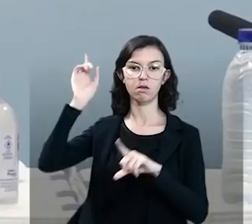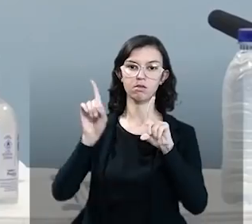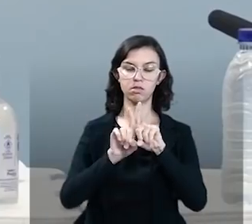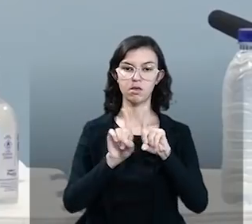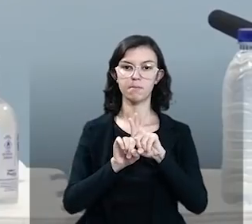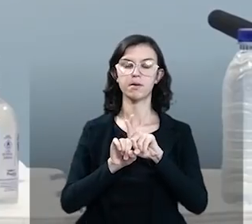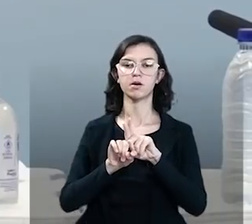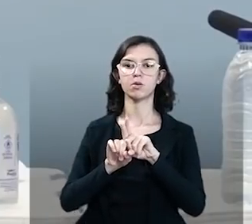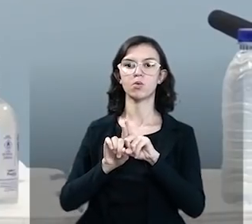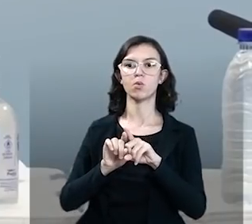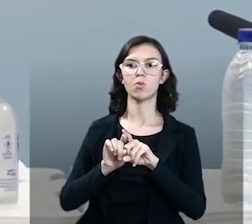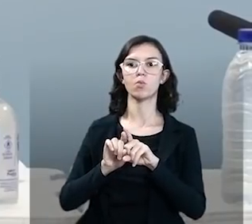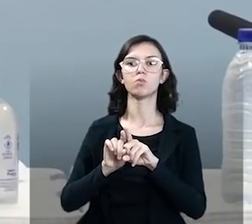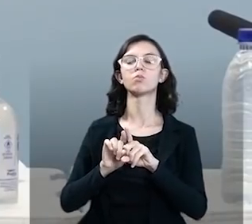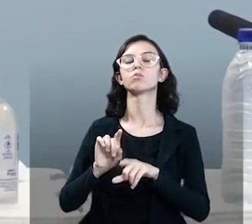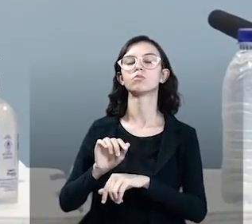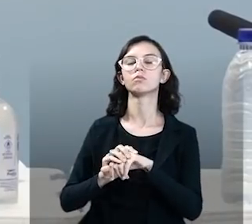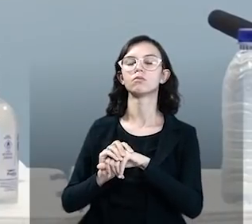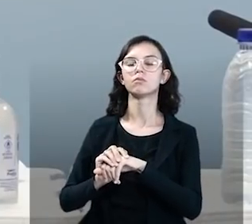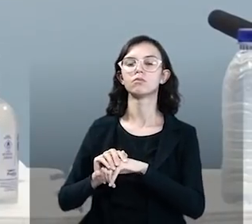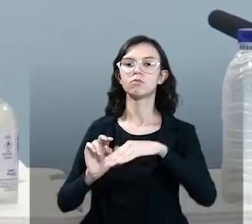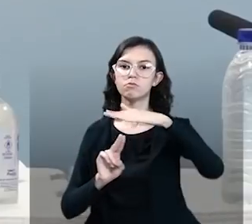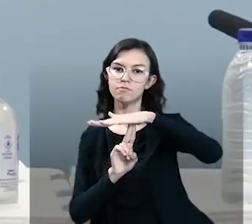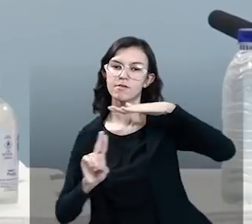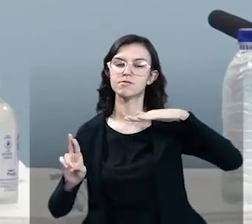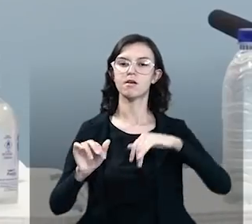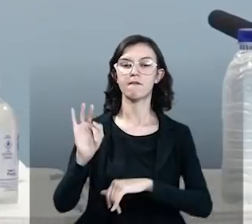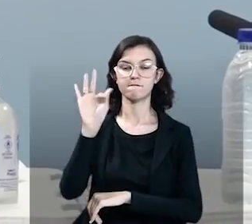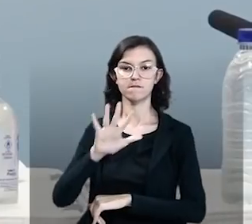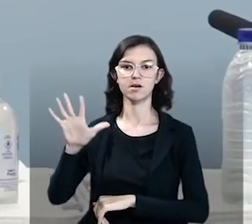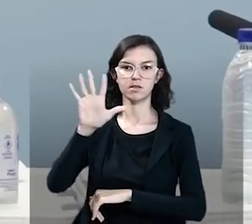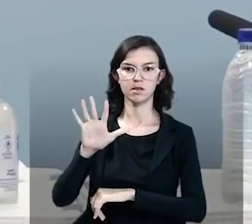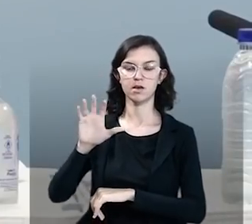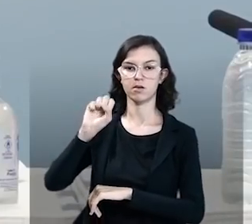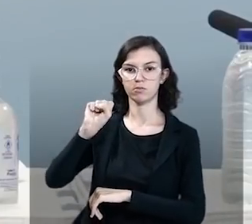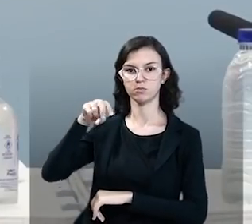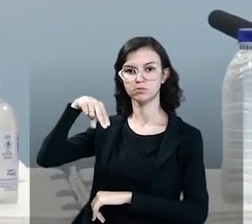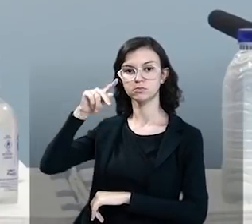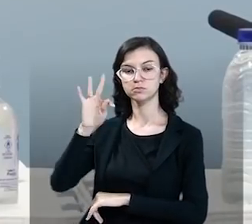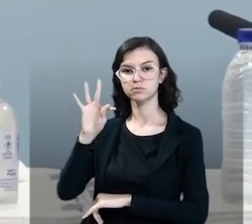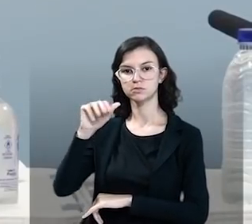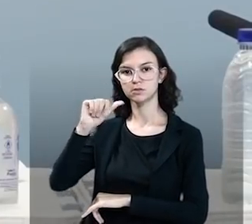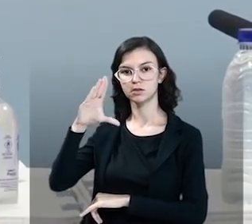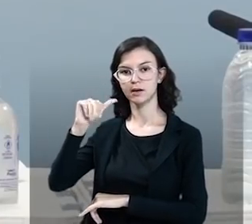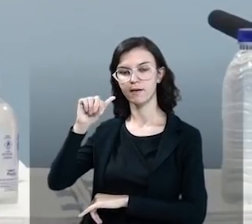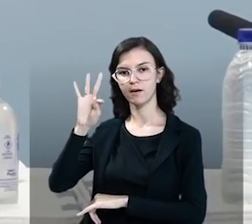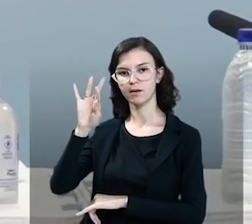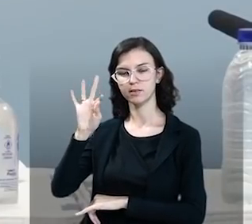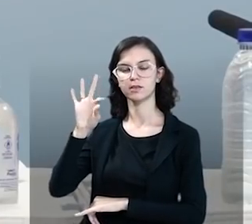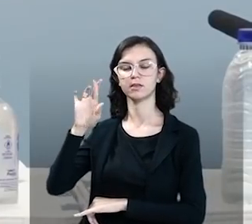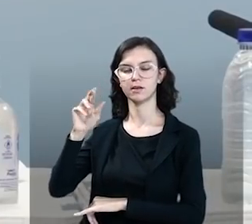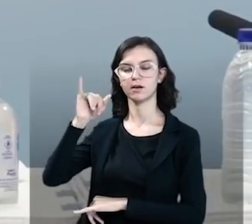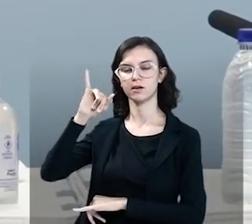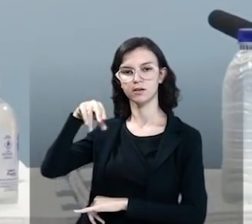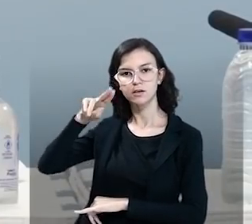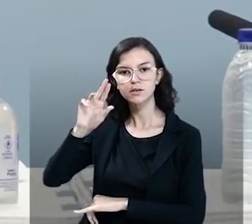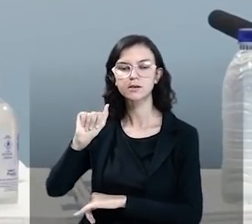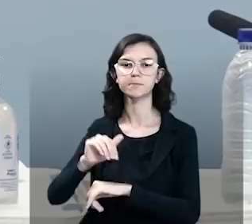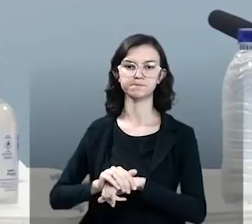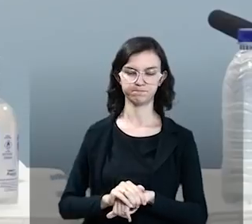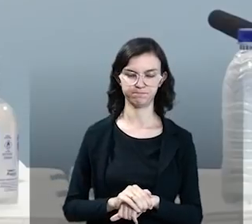Universidade Federal de Santa Catarina. Nessa linha, por meio da secrecente parceria entre